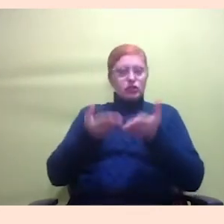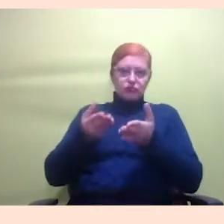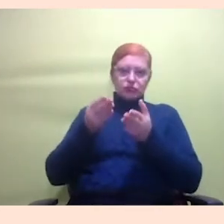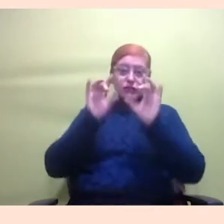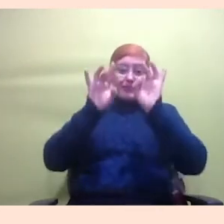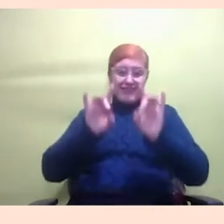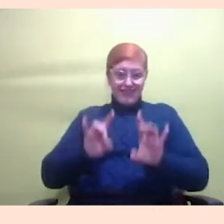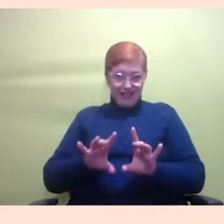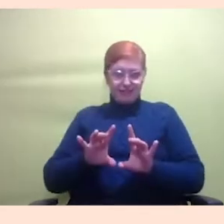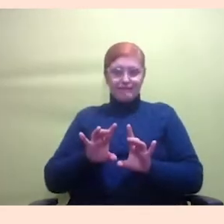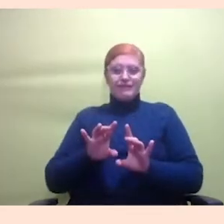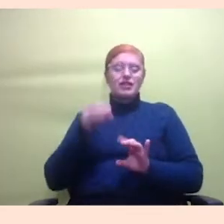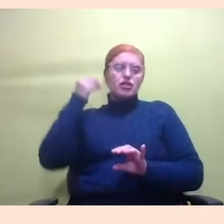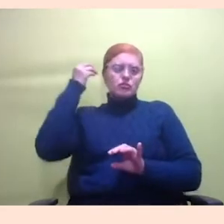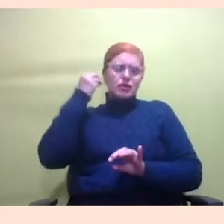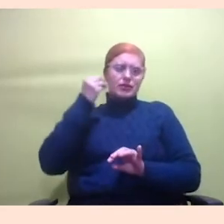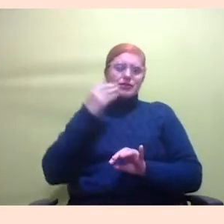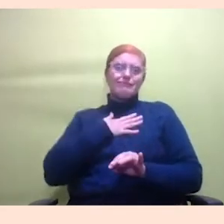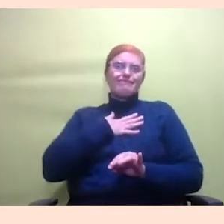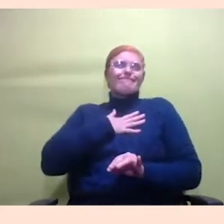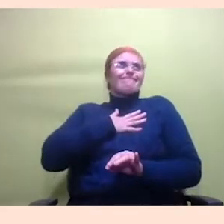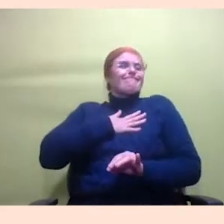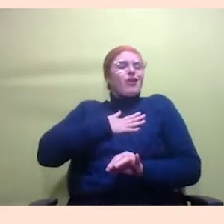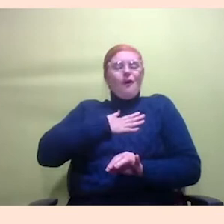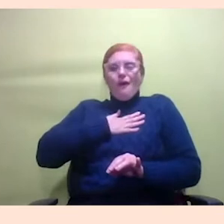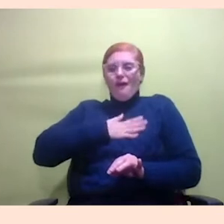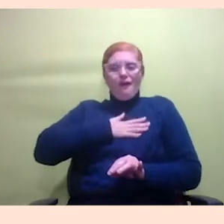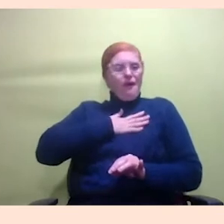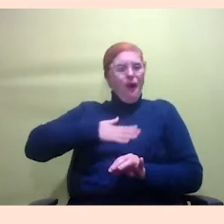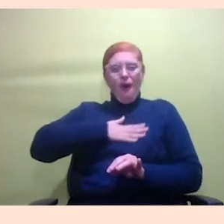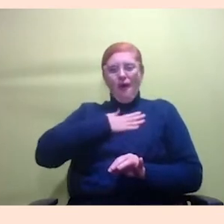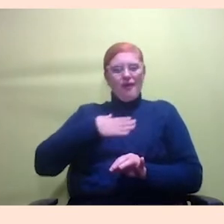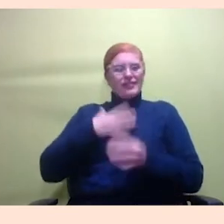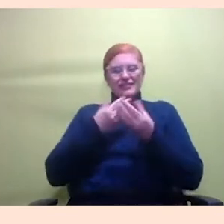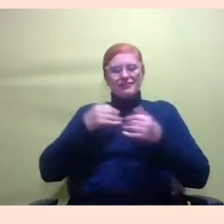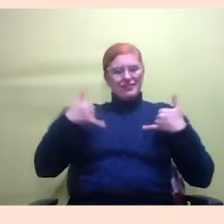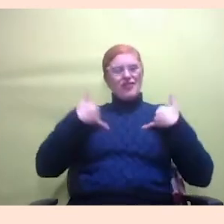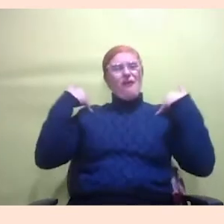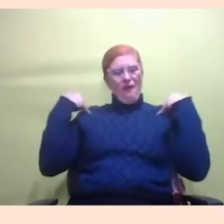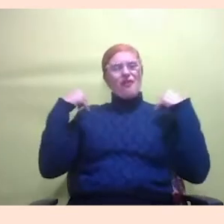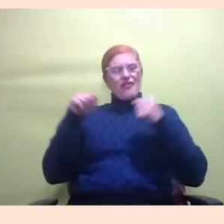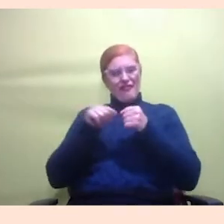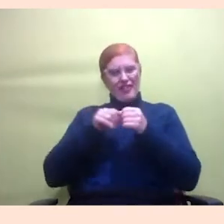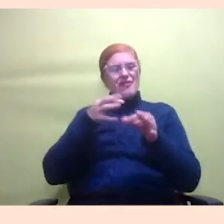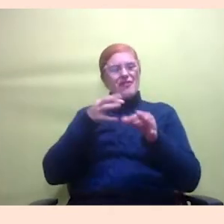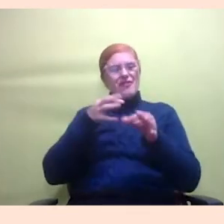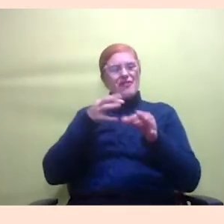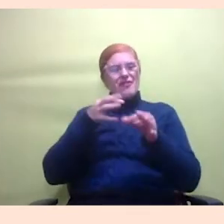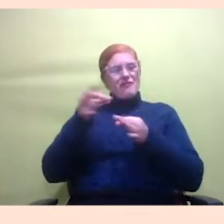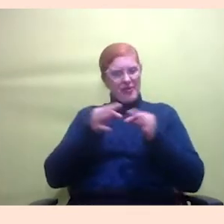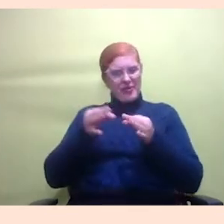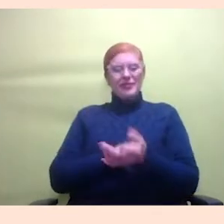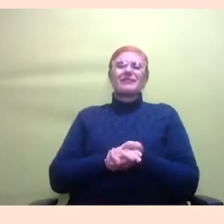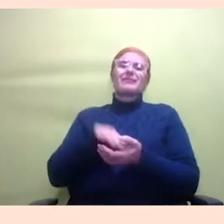essa é uma experiência que a gente gosta muito assim bem orgulhoso da Bíblia Preta de ter feito muito massa muito massa quer dizer